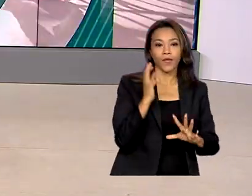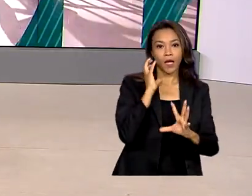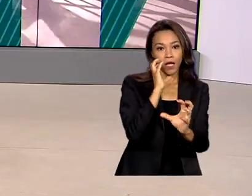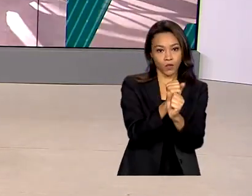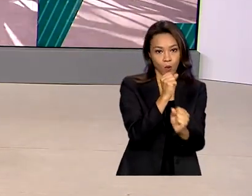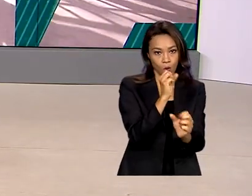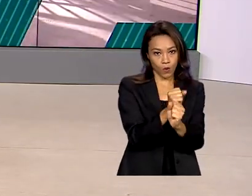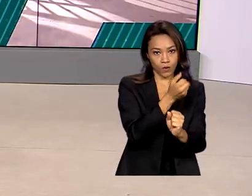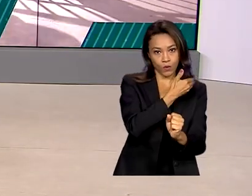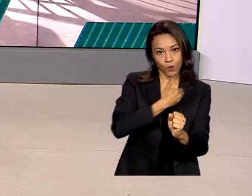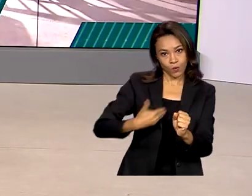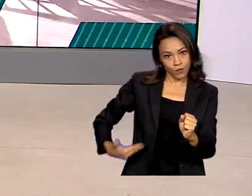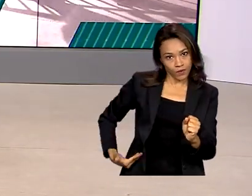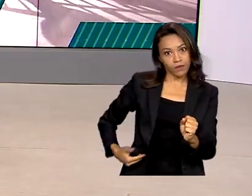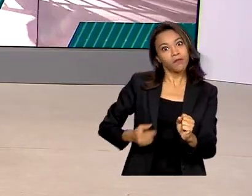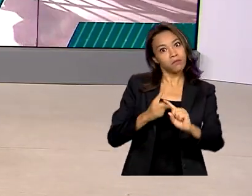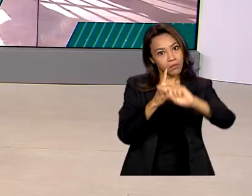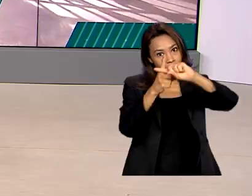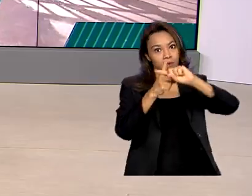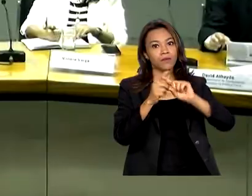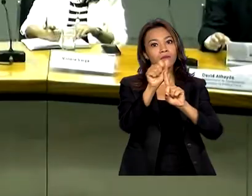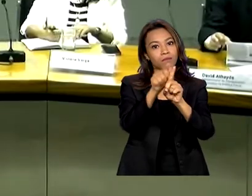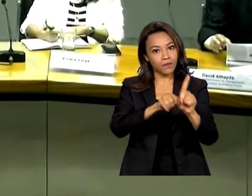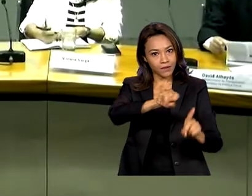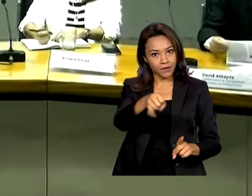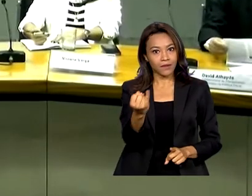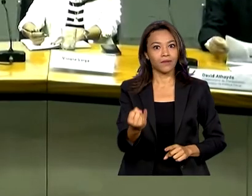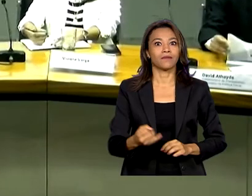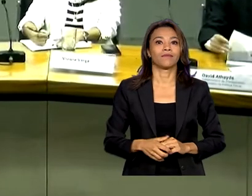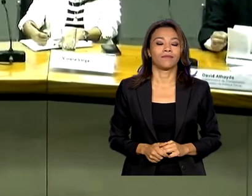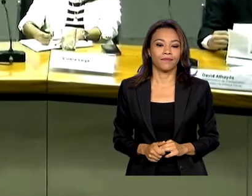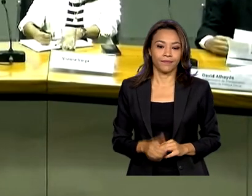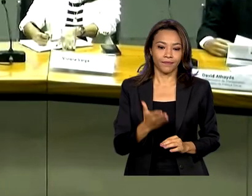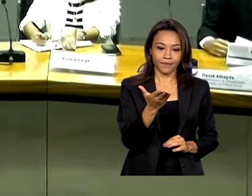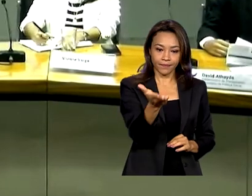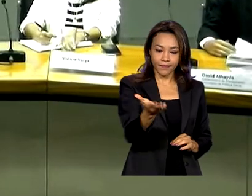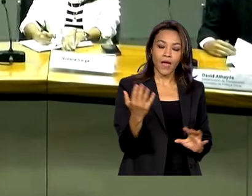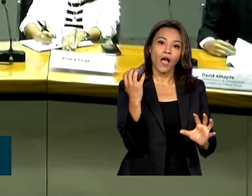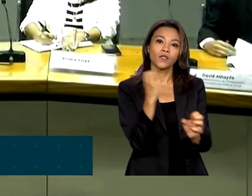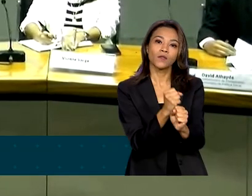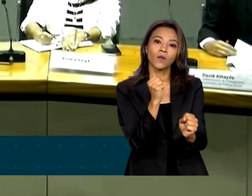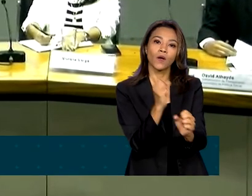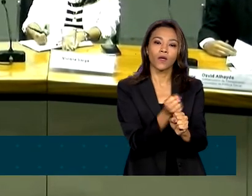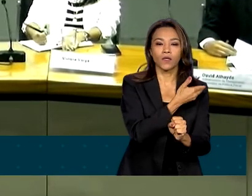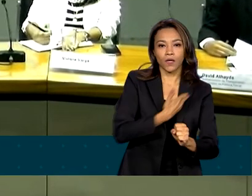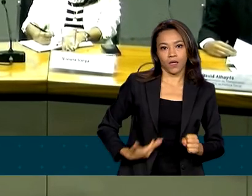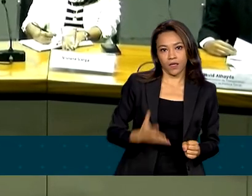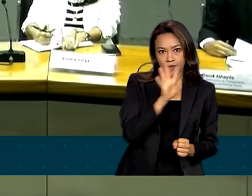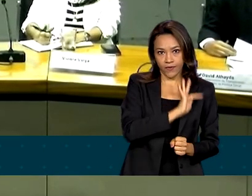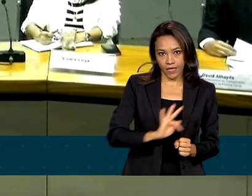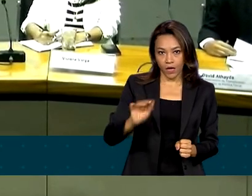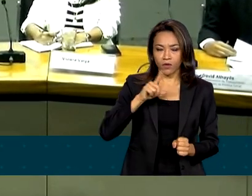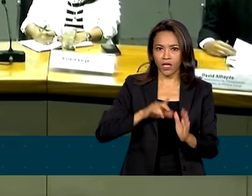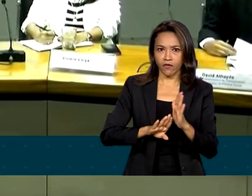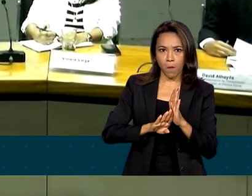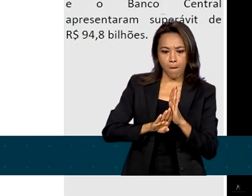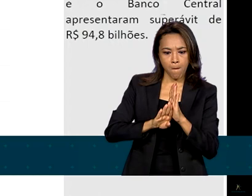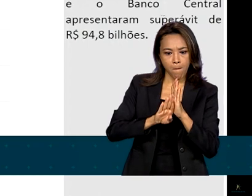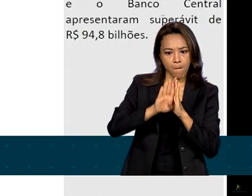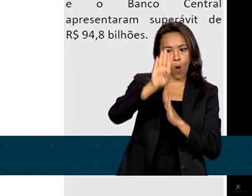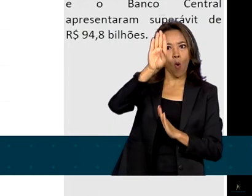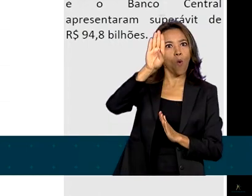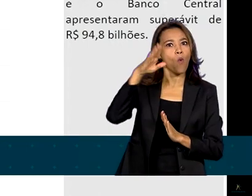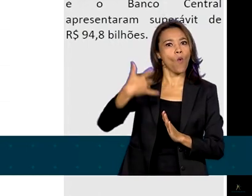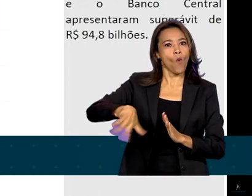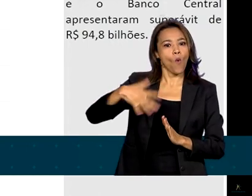registraram saldo positivo em janeiro. As contas do governo federal registraram superávit primário de